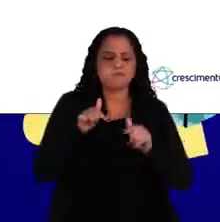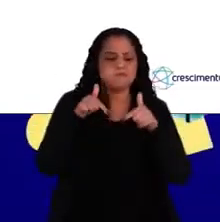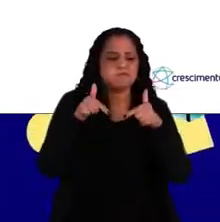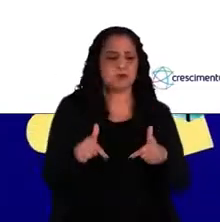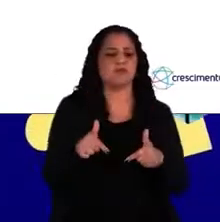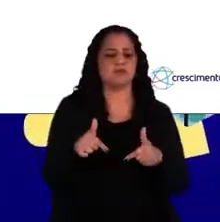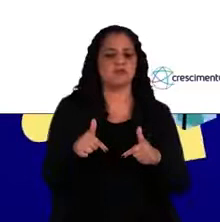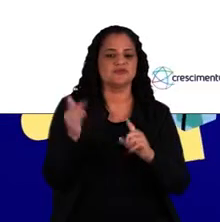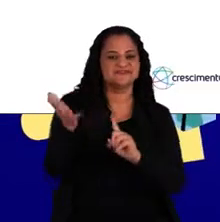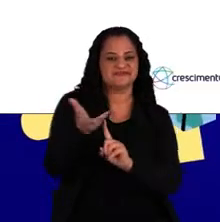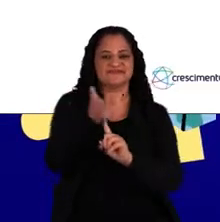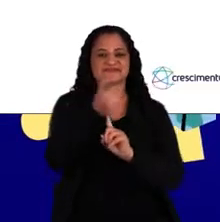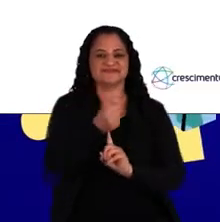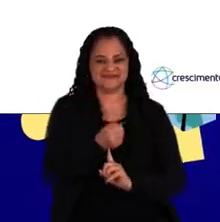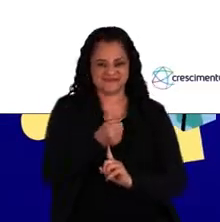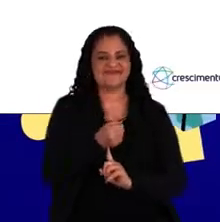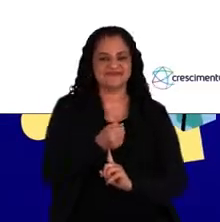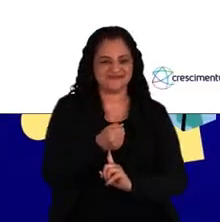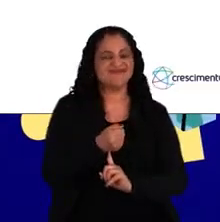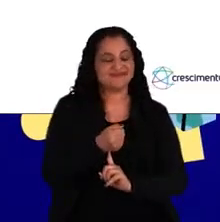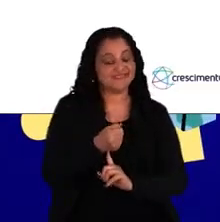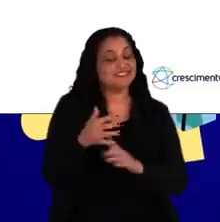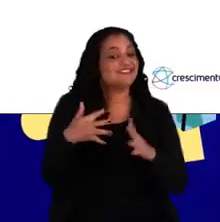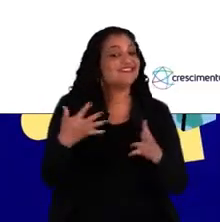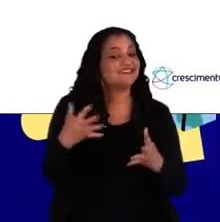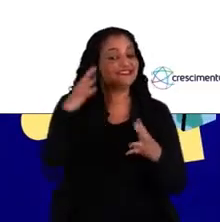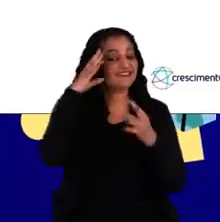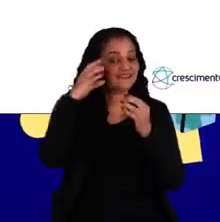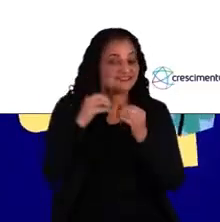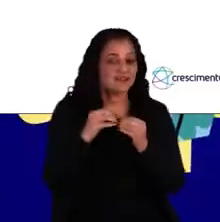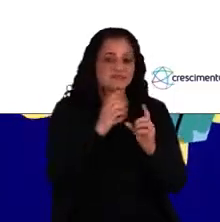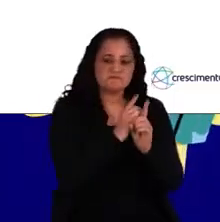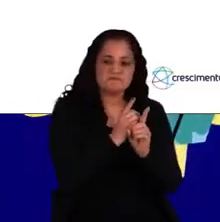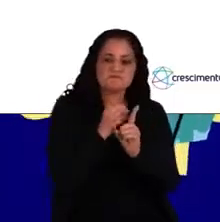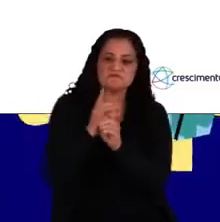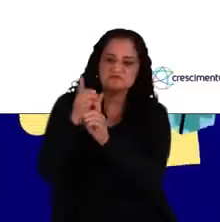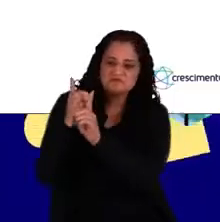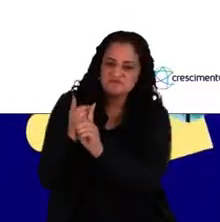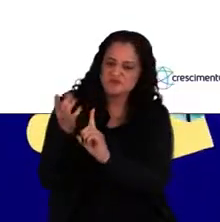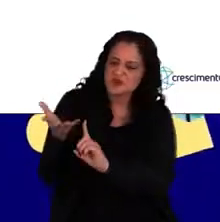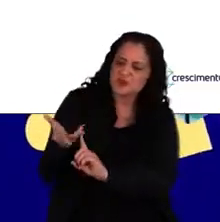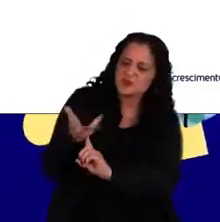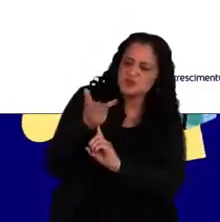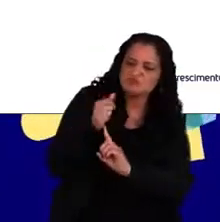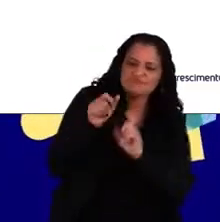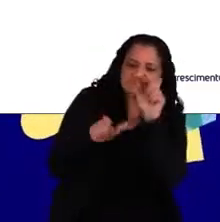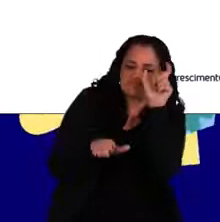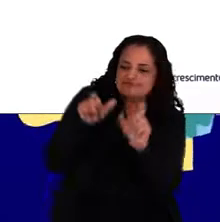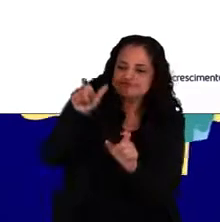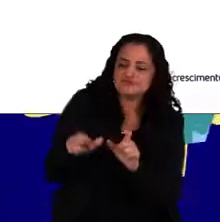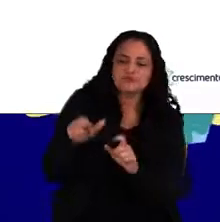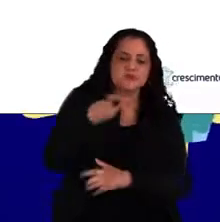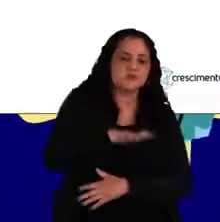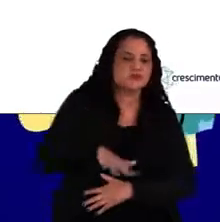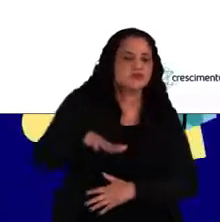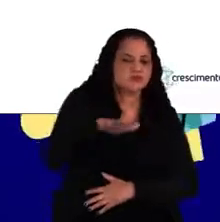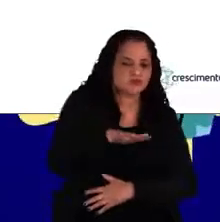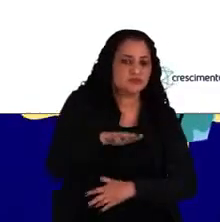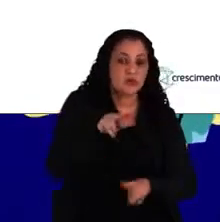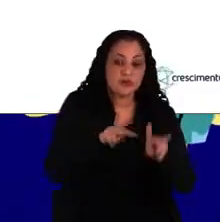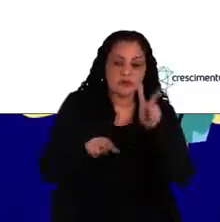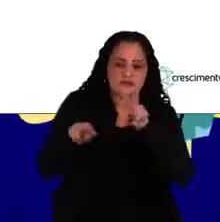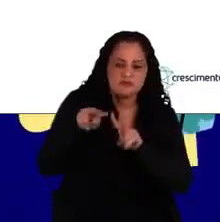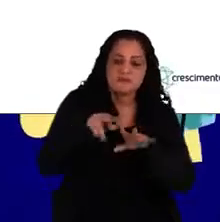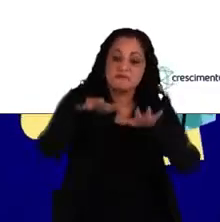aí a busca por talentos. Então, o quanto que nós temos encontrado talentos no mercado e o quanto que